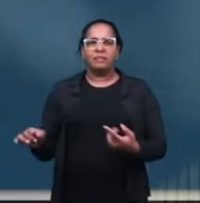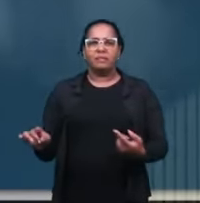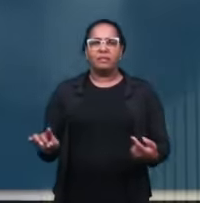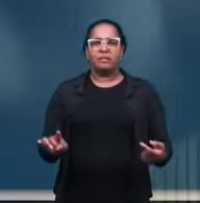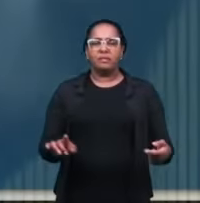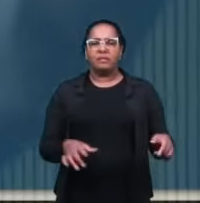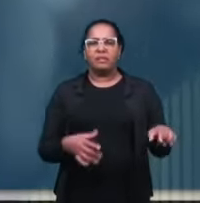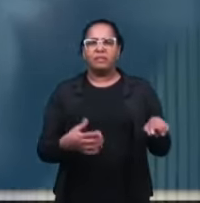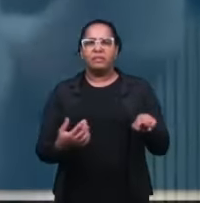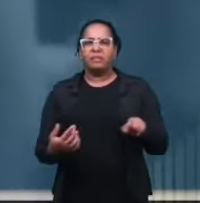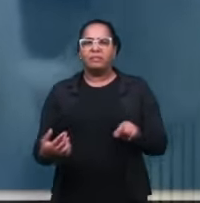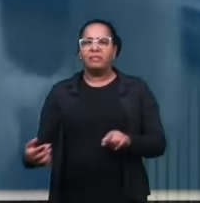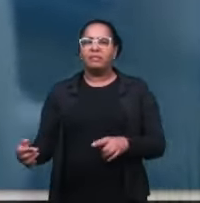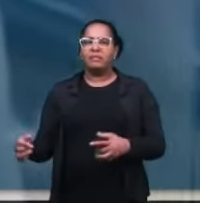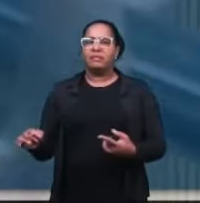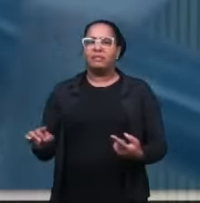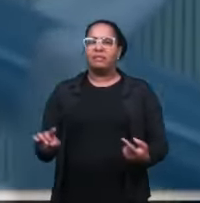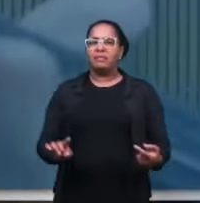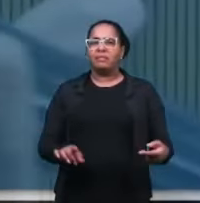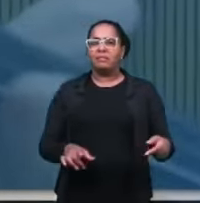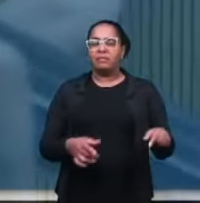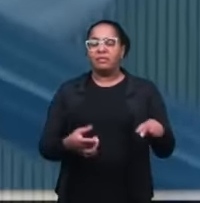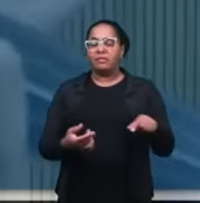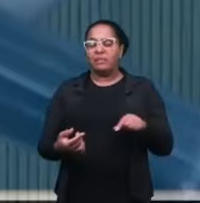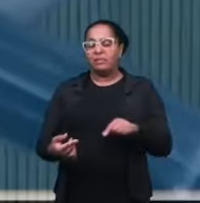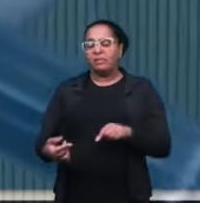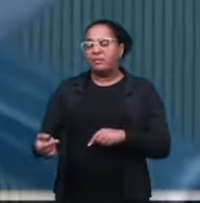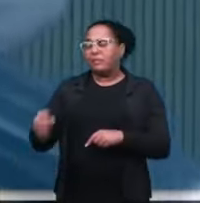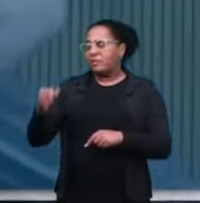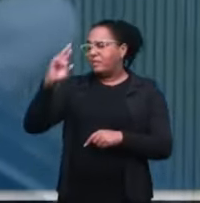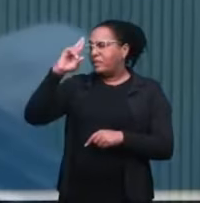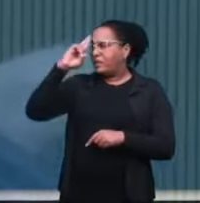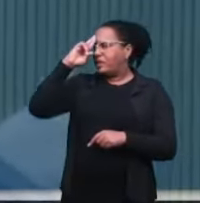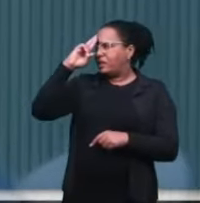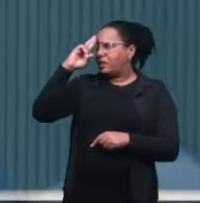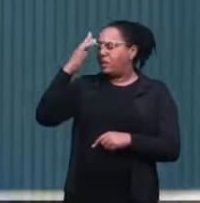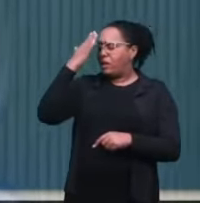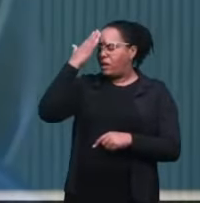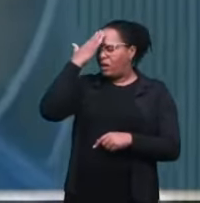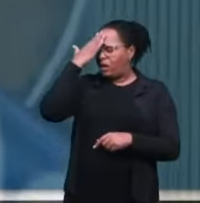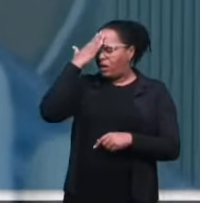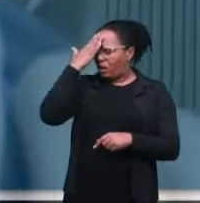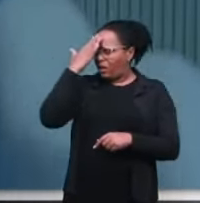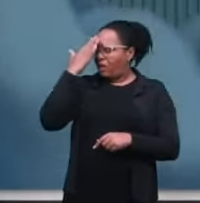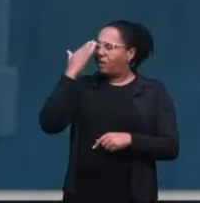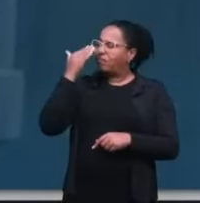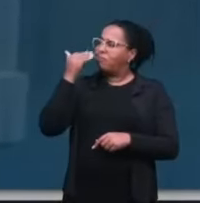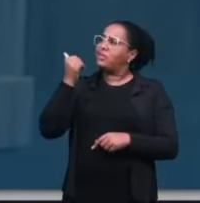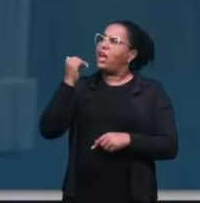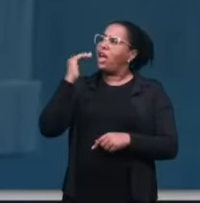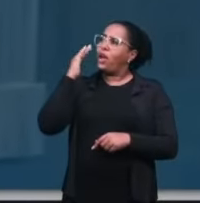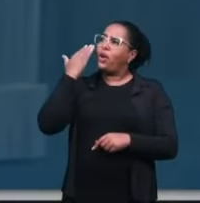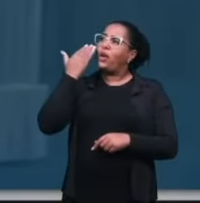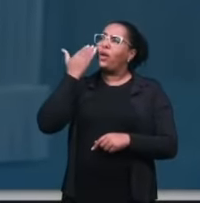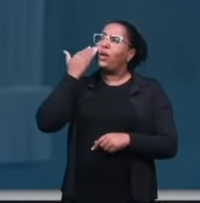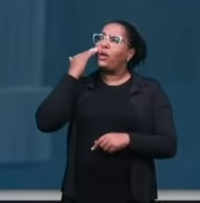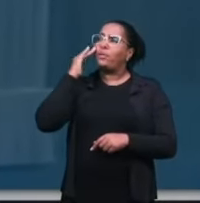Senhor, eu sei que tudo